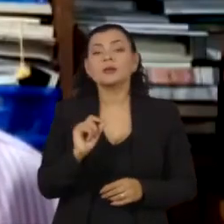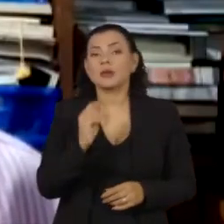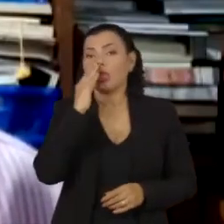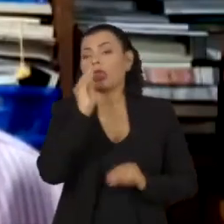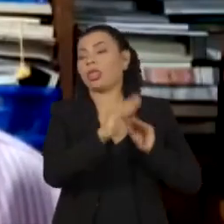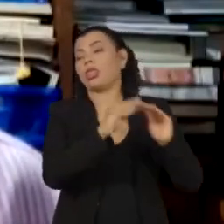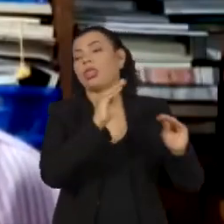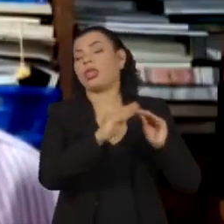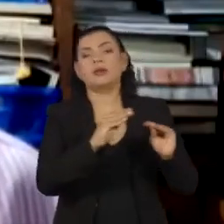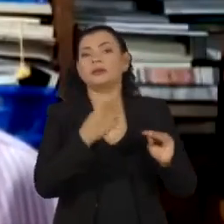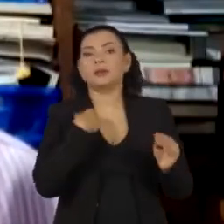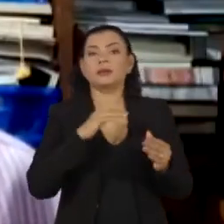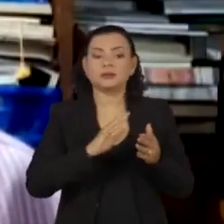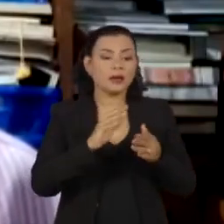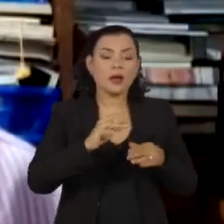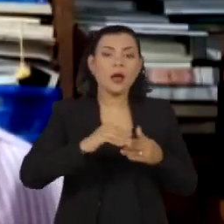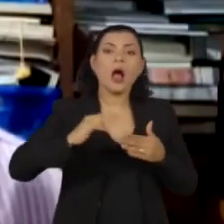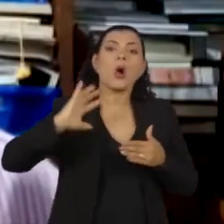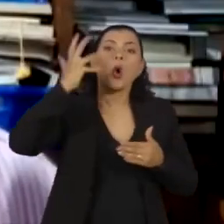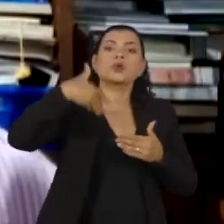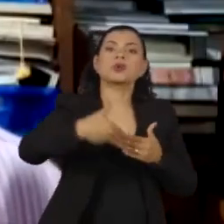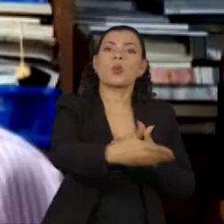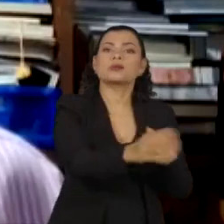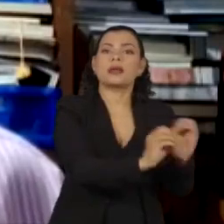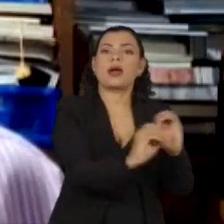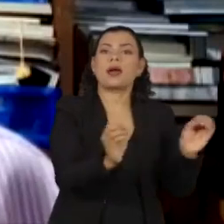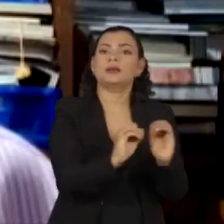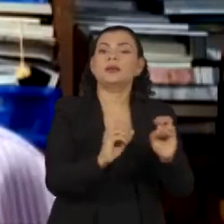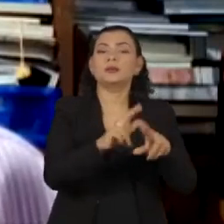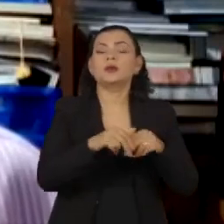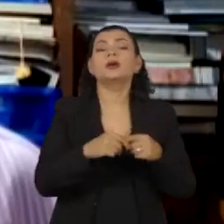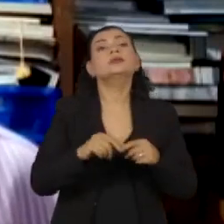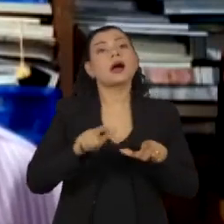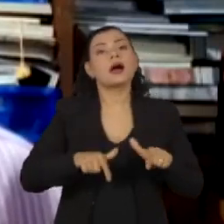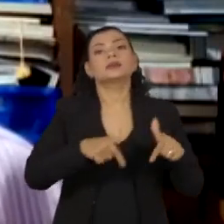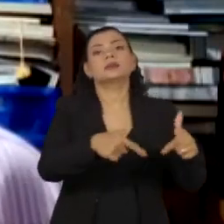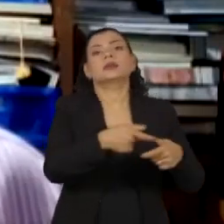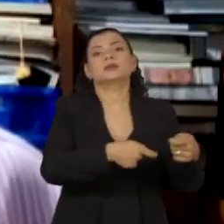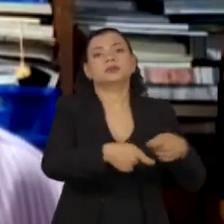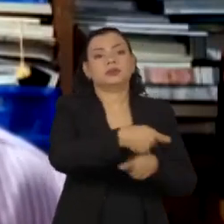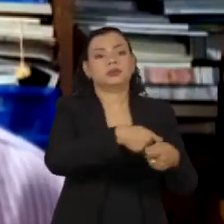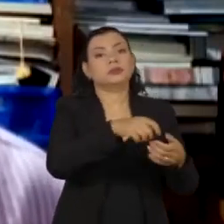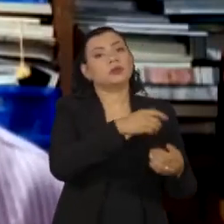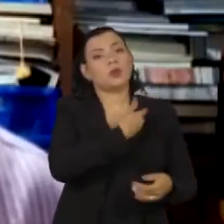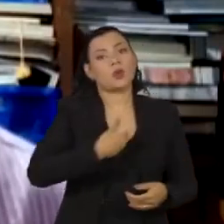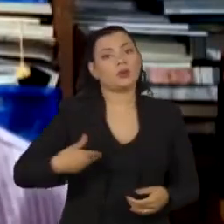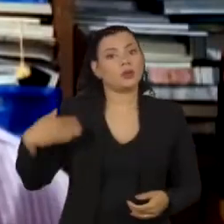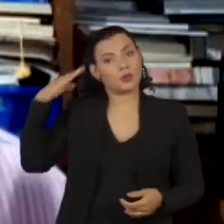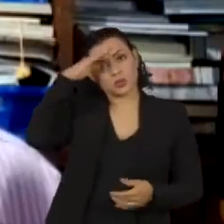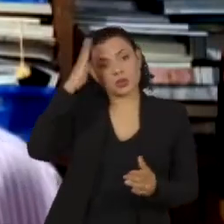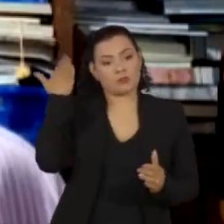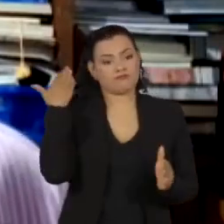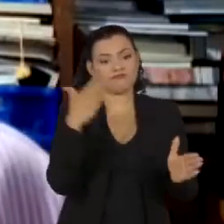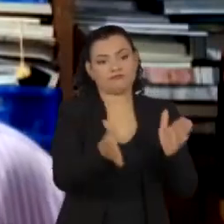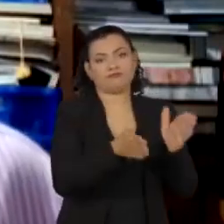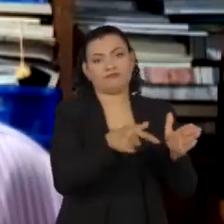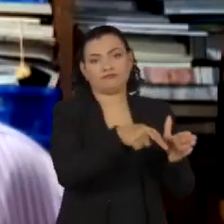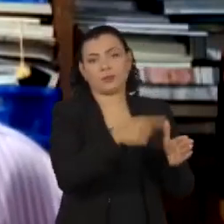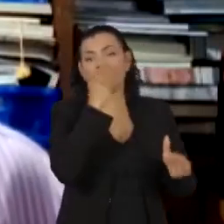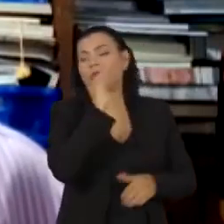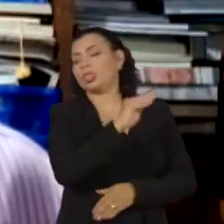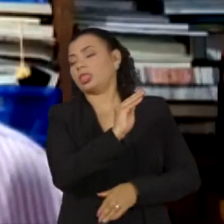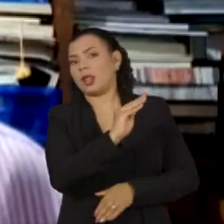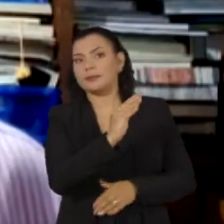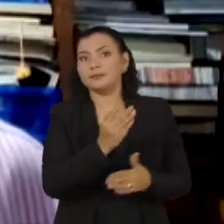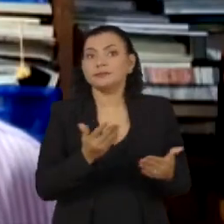da parte da fiscalização e atos administrativos subsequentes no governo Bolsonaro. E o que